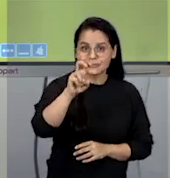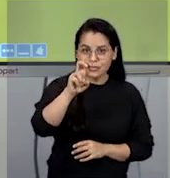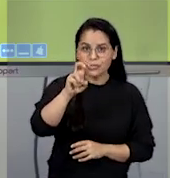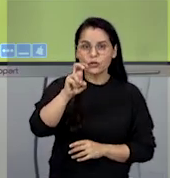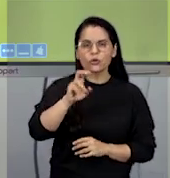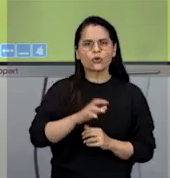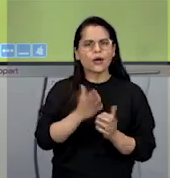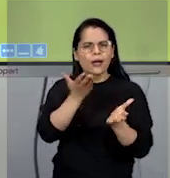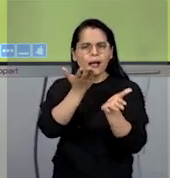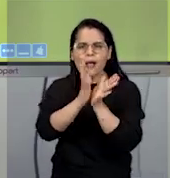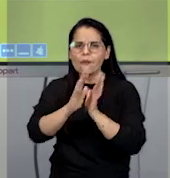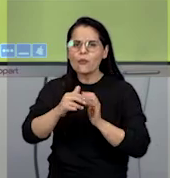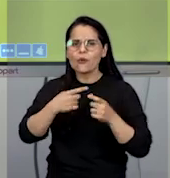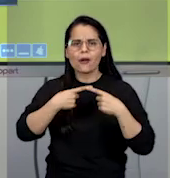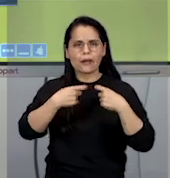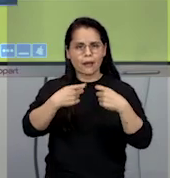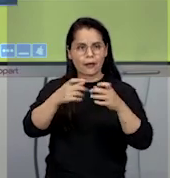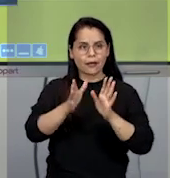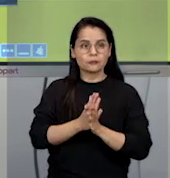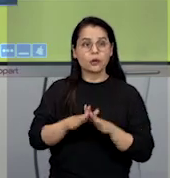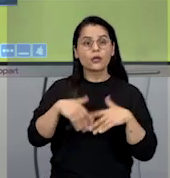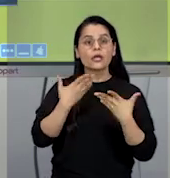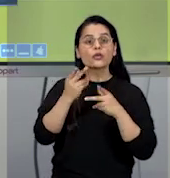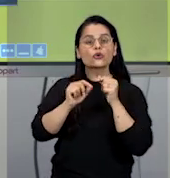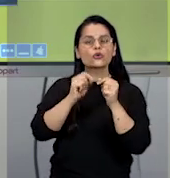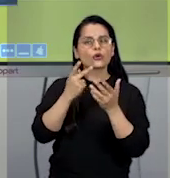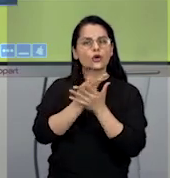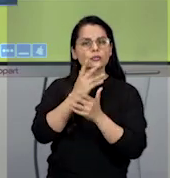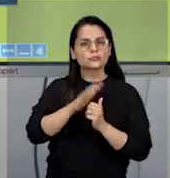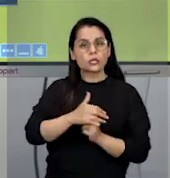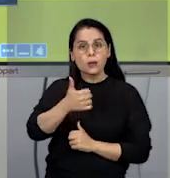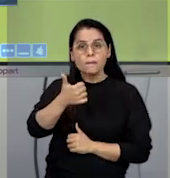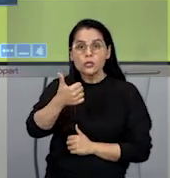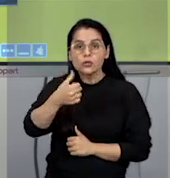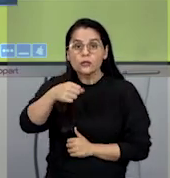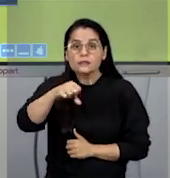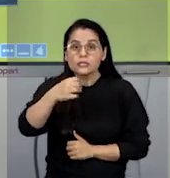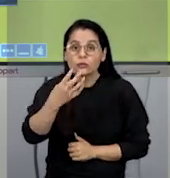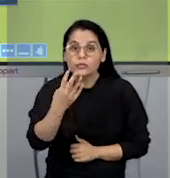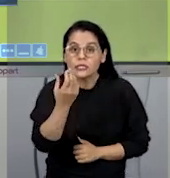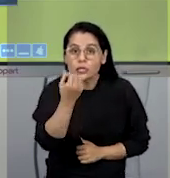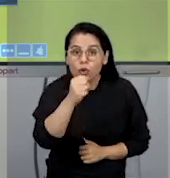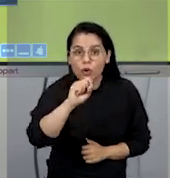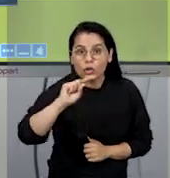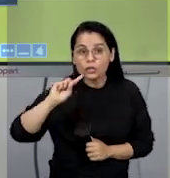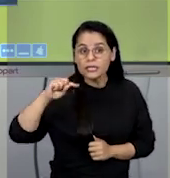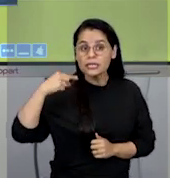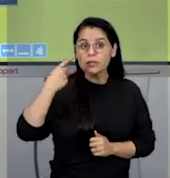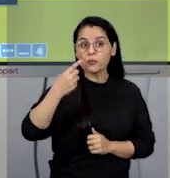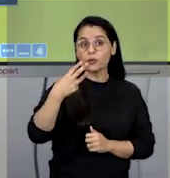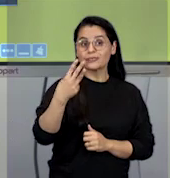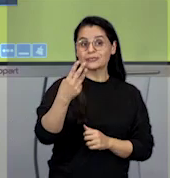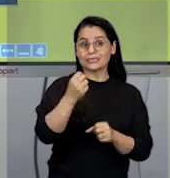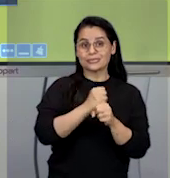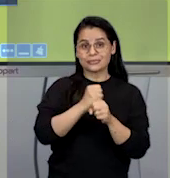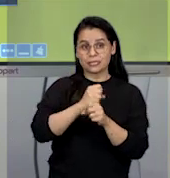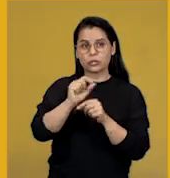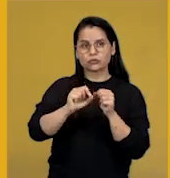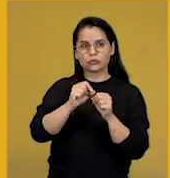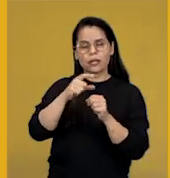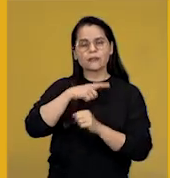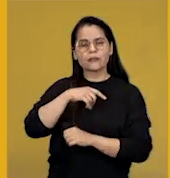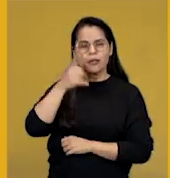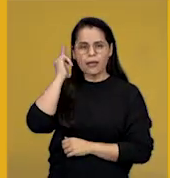assim que acabou a guerra. E aí, em 1948, três anos depois, a gente efetivamente tem a